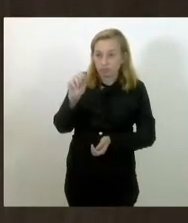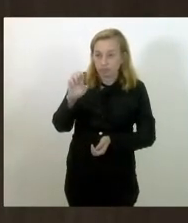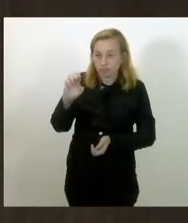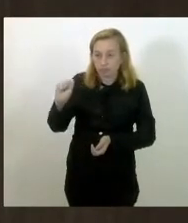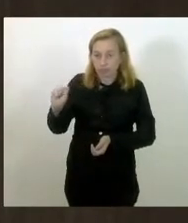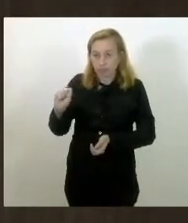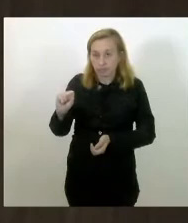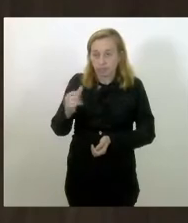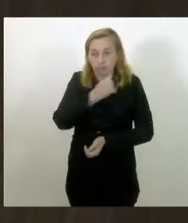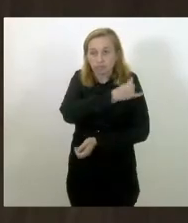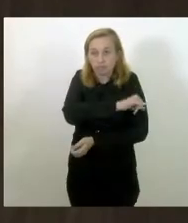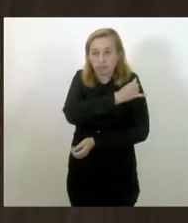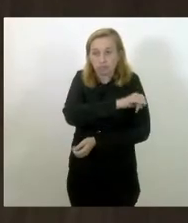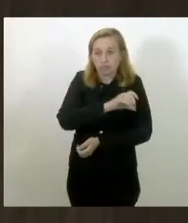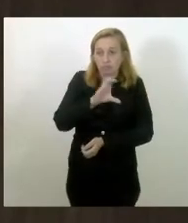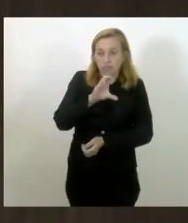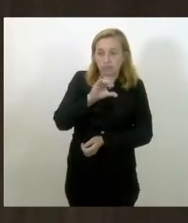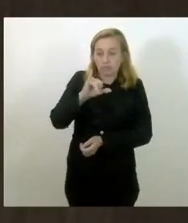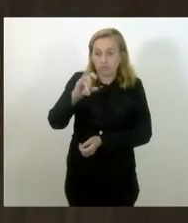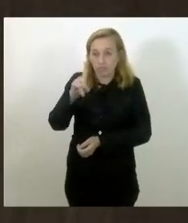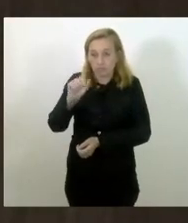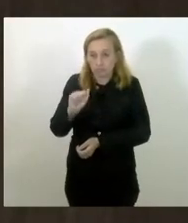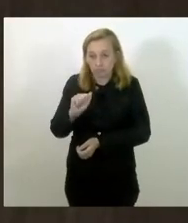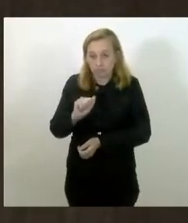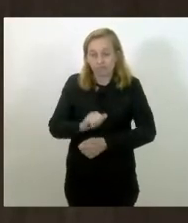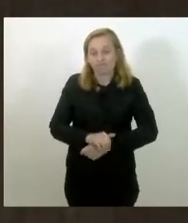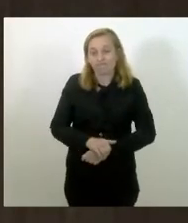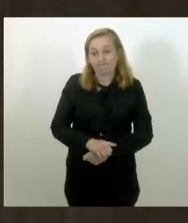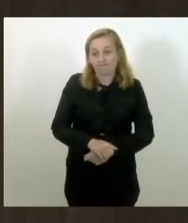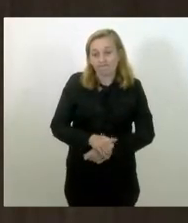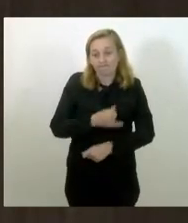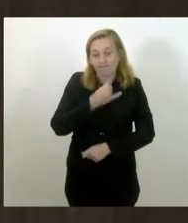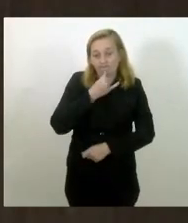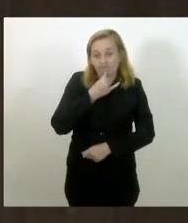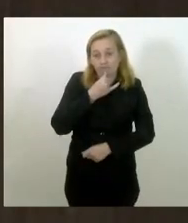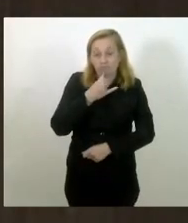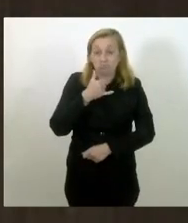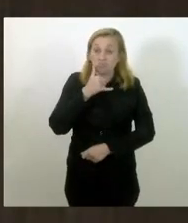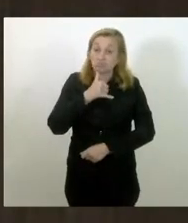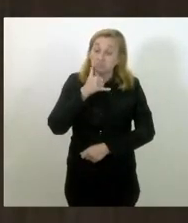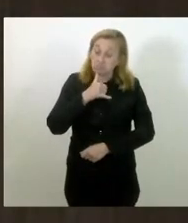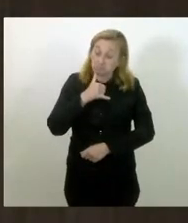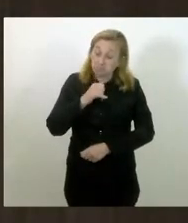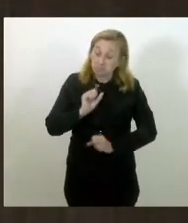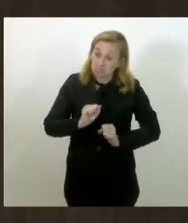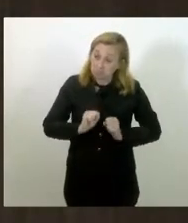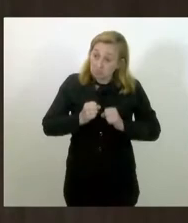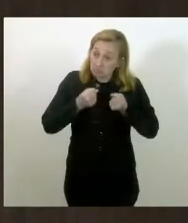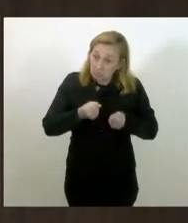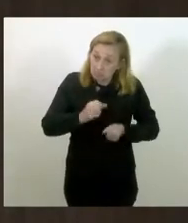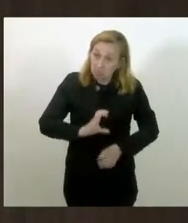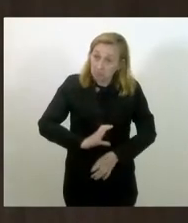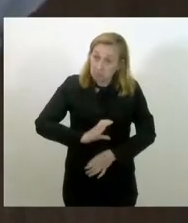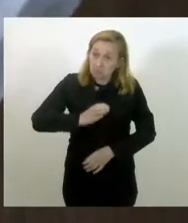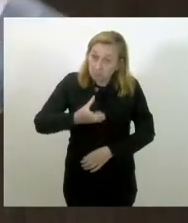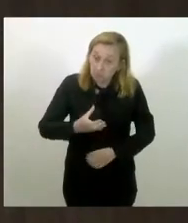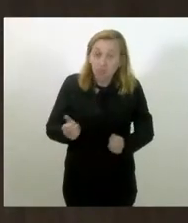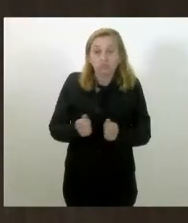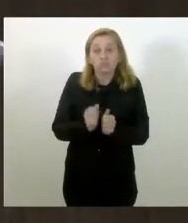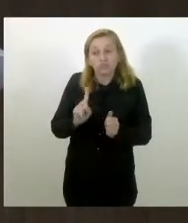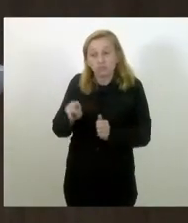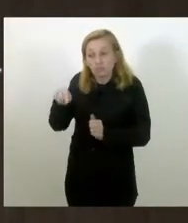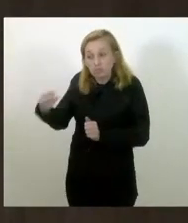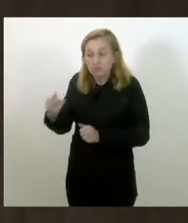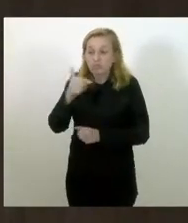que é a dona Cida, parecida. Muito triste. Uma guerreira, uma senhora que, junto com tantos outros